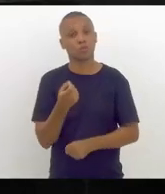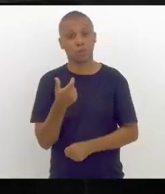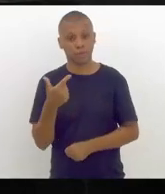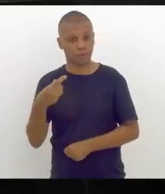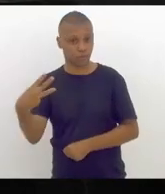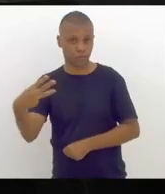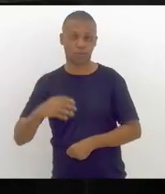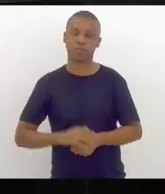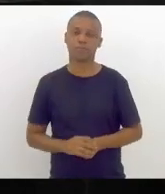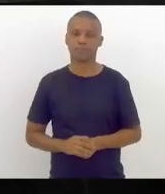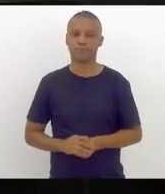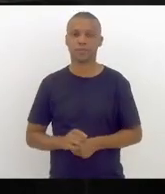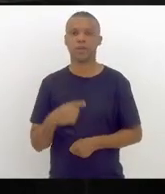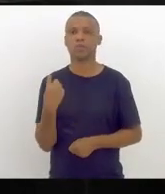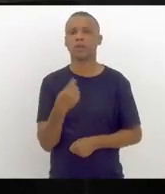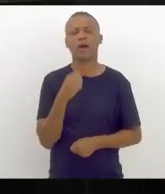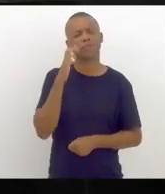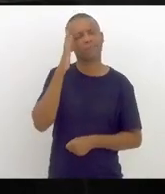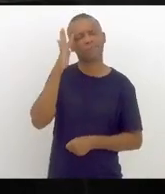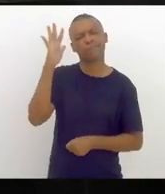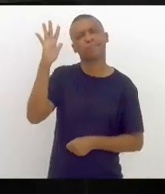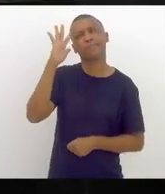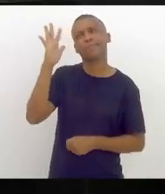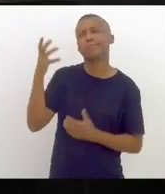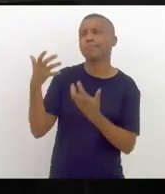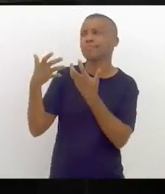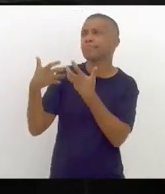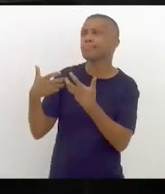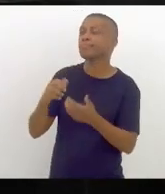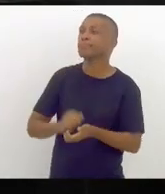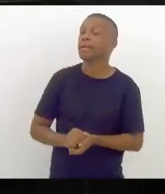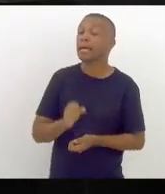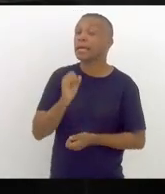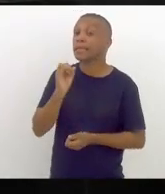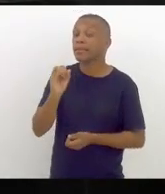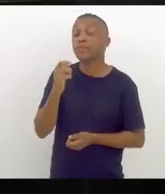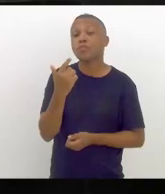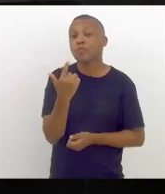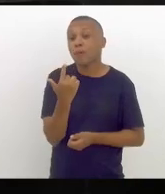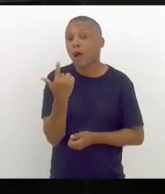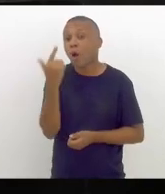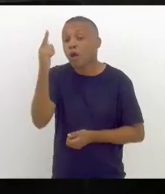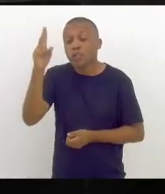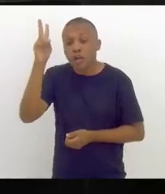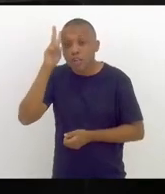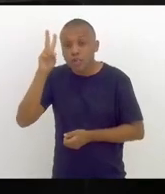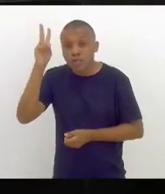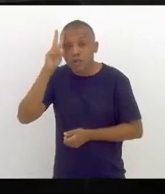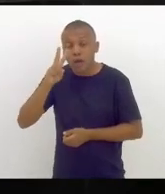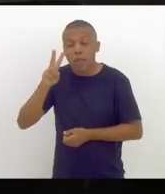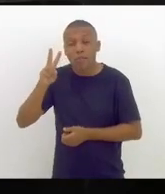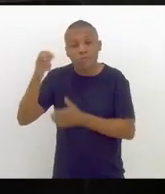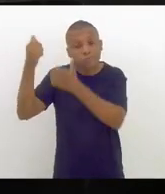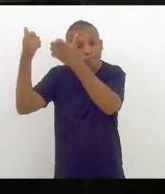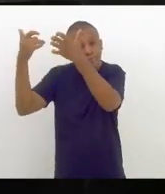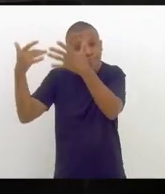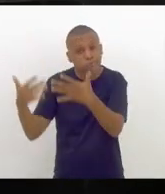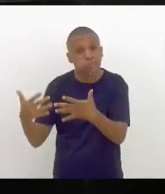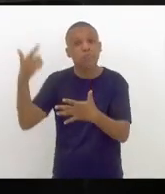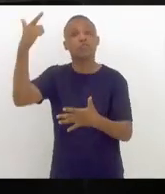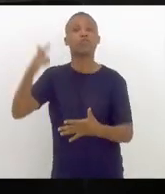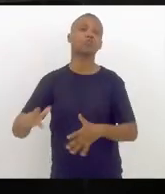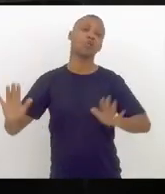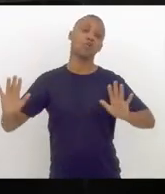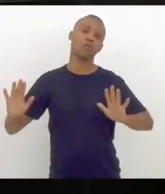fica aqui imaginando se outra história será novamente escrita ou,